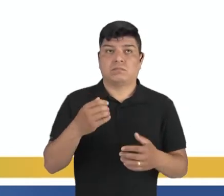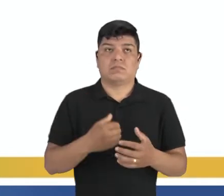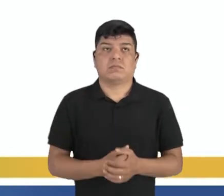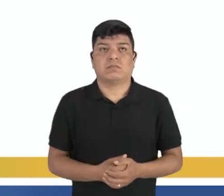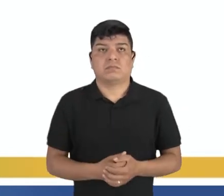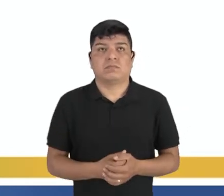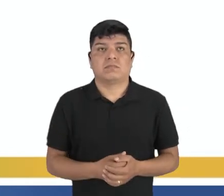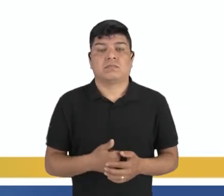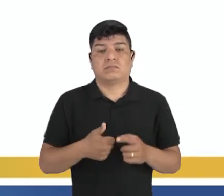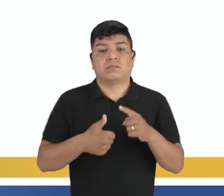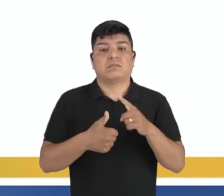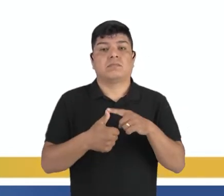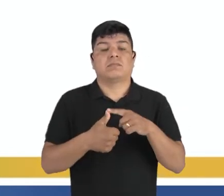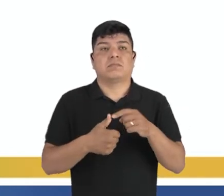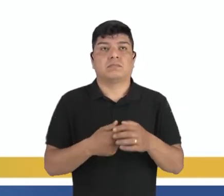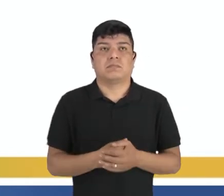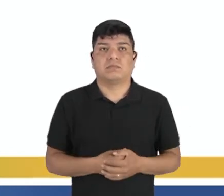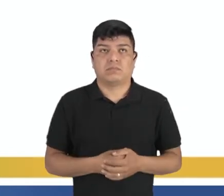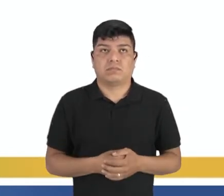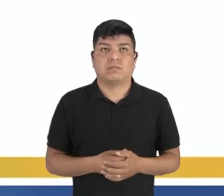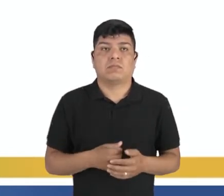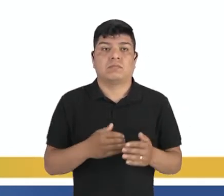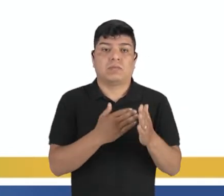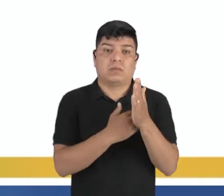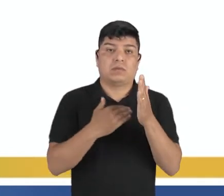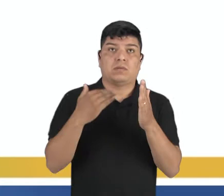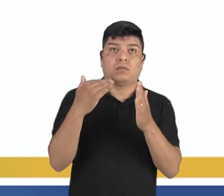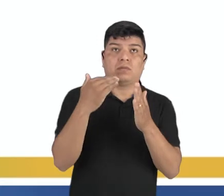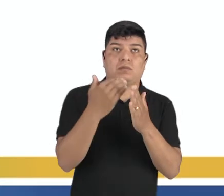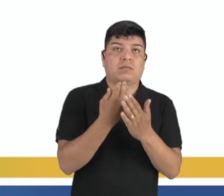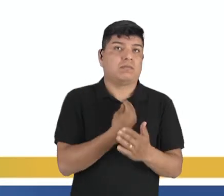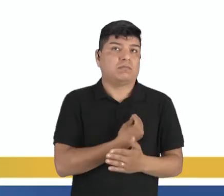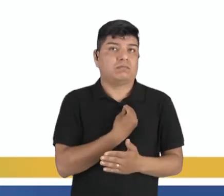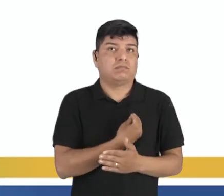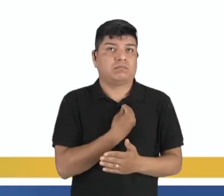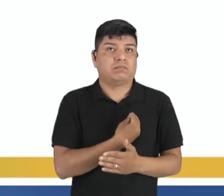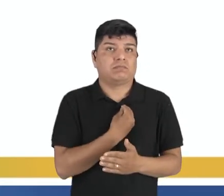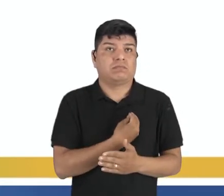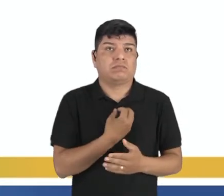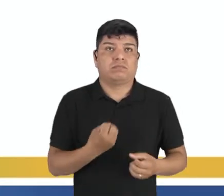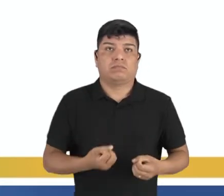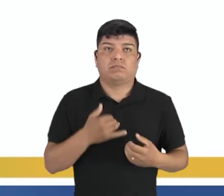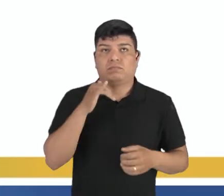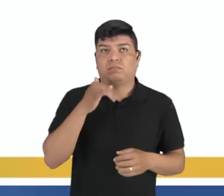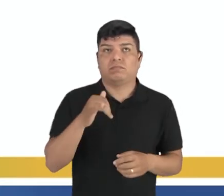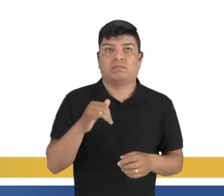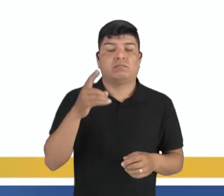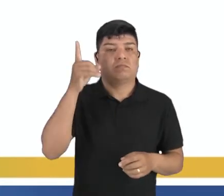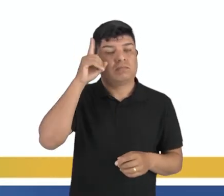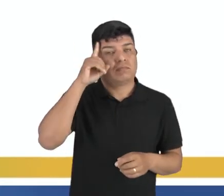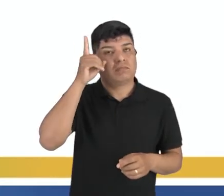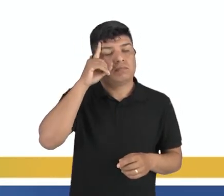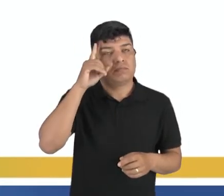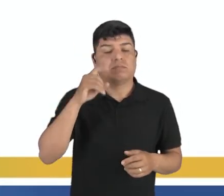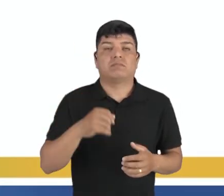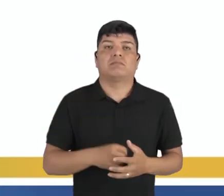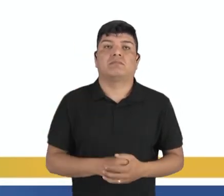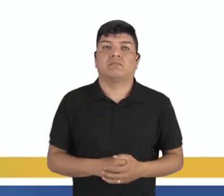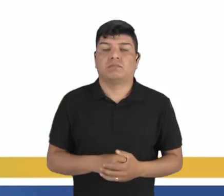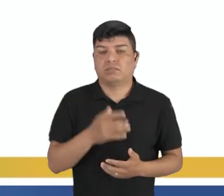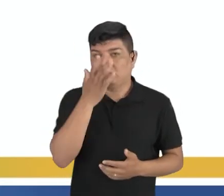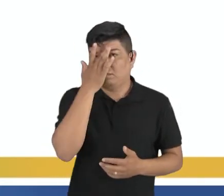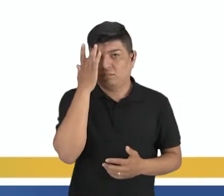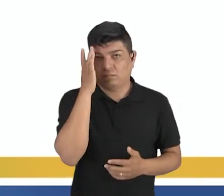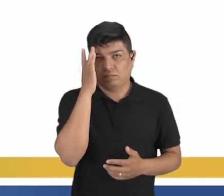Primeiro, o tai chi shuan aumenta a vitalidade, com mais disposição e energia para o dia a dia da pessoa.